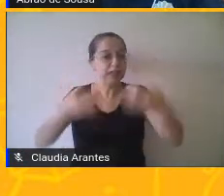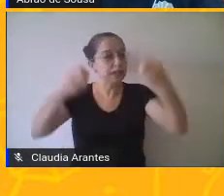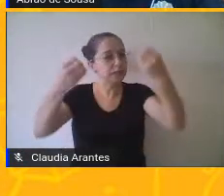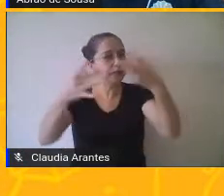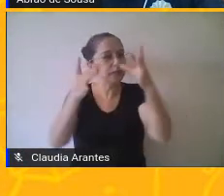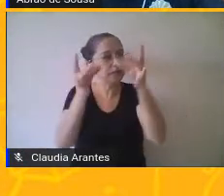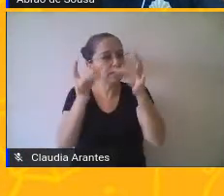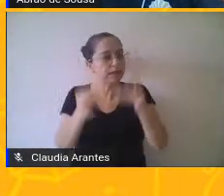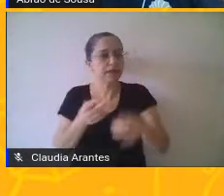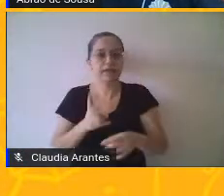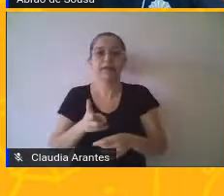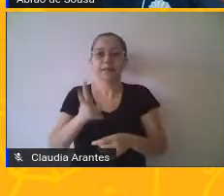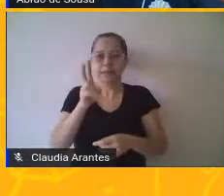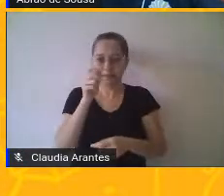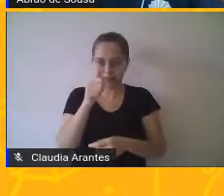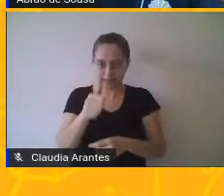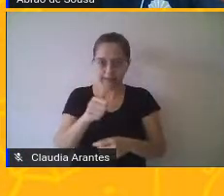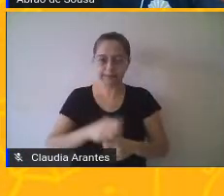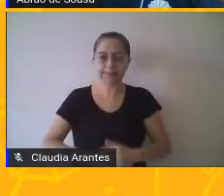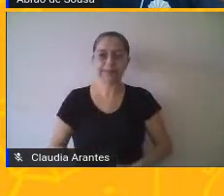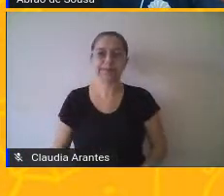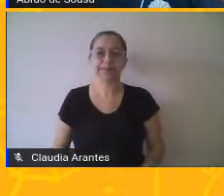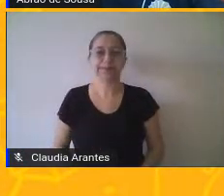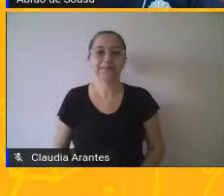Dá mais uma clicada. Vamos lá, próximo.